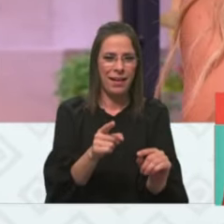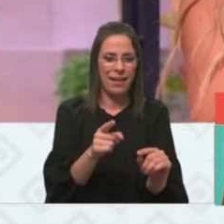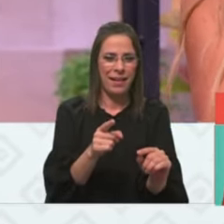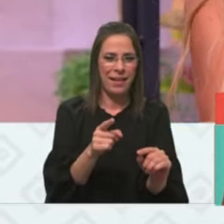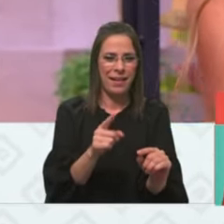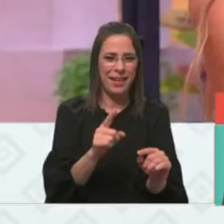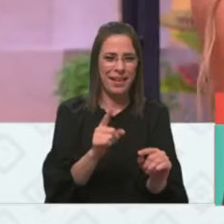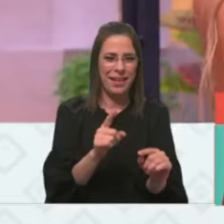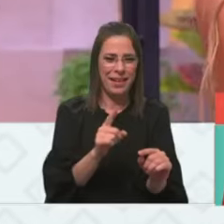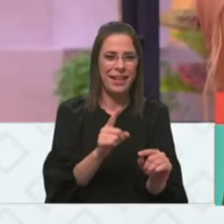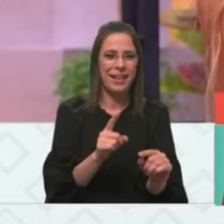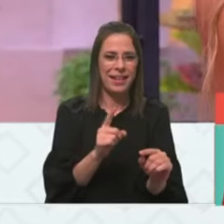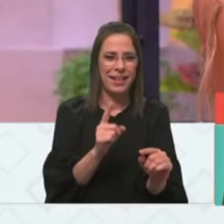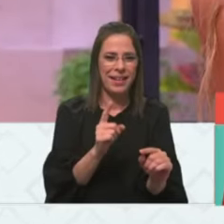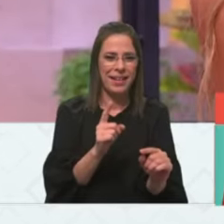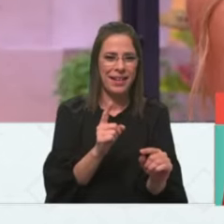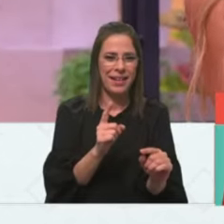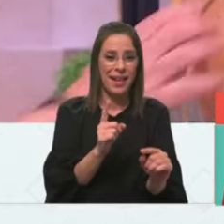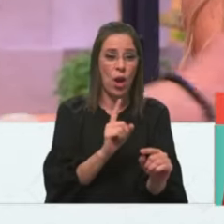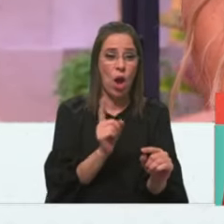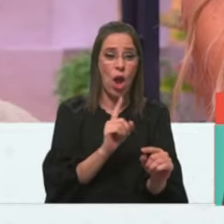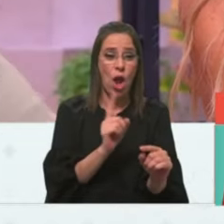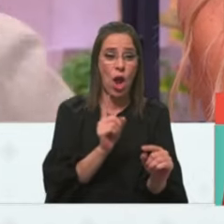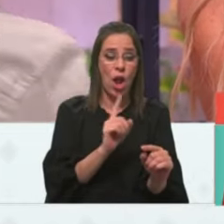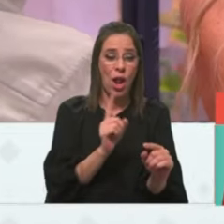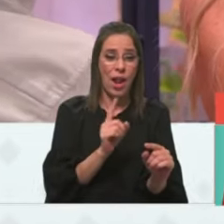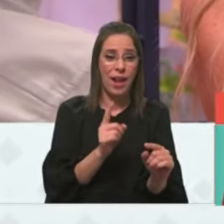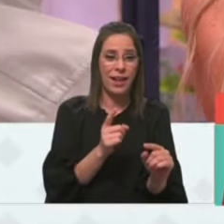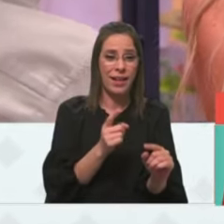Não, não, não. E isso? Não, não, não. E assim?